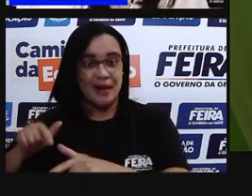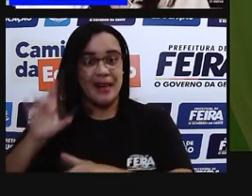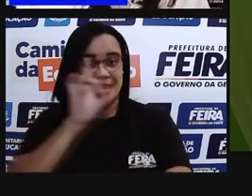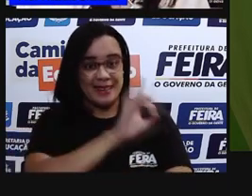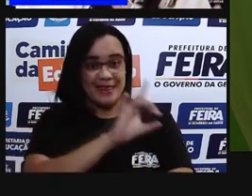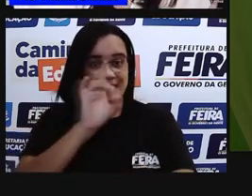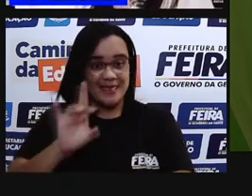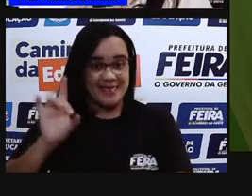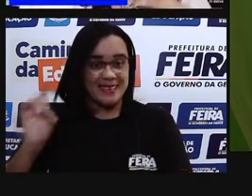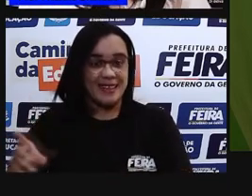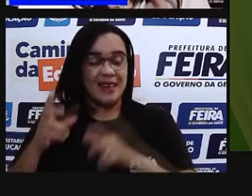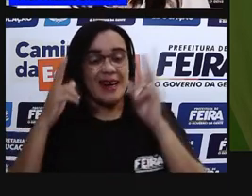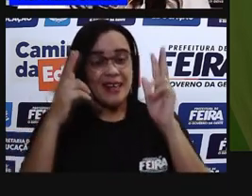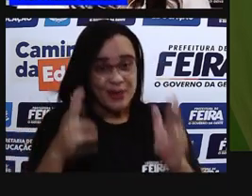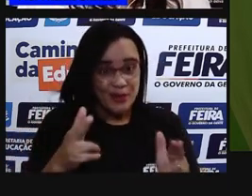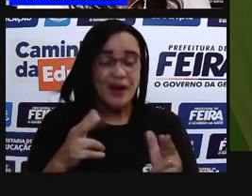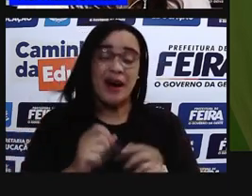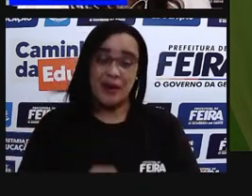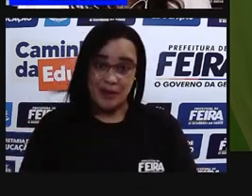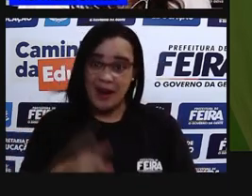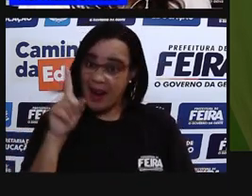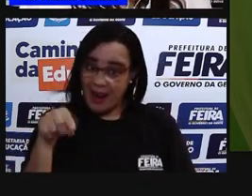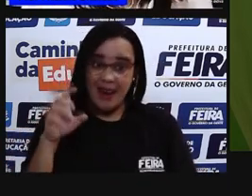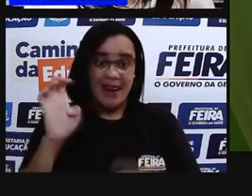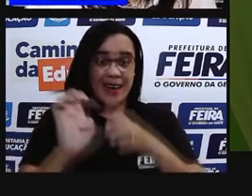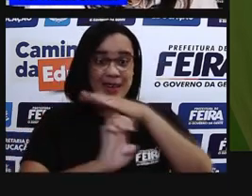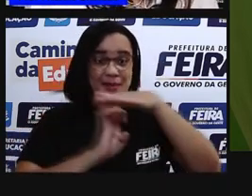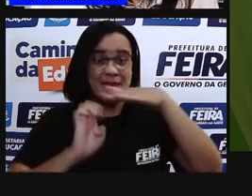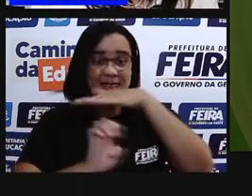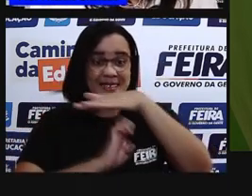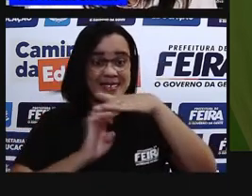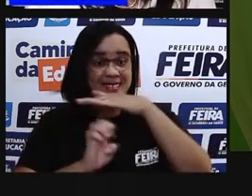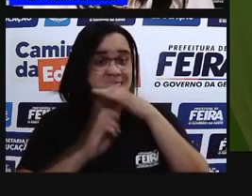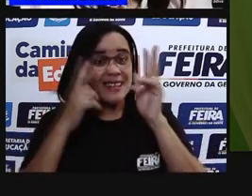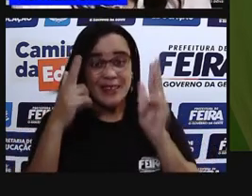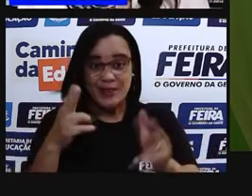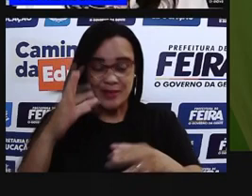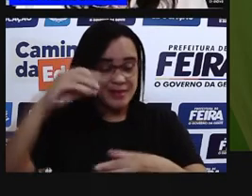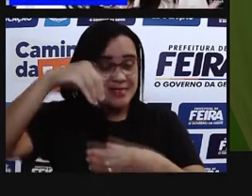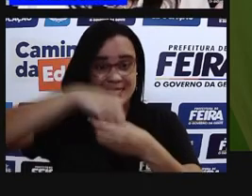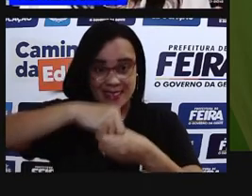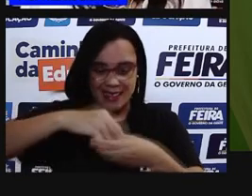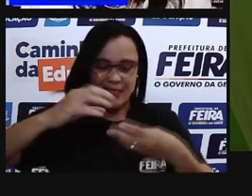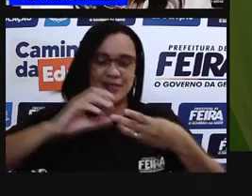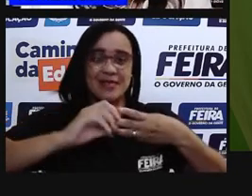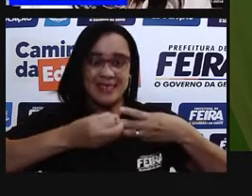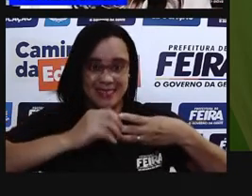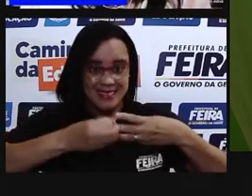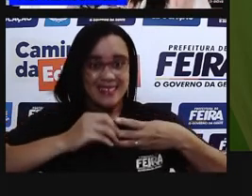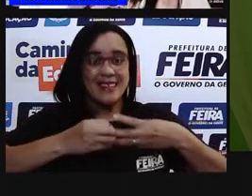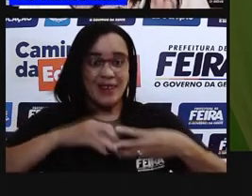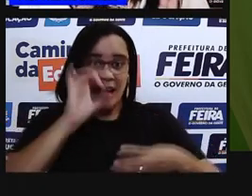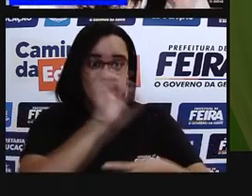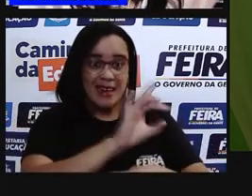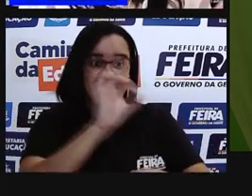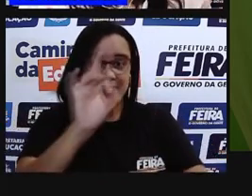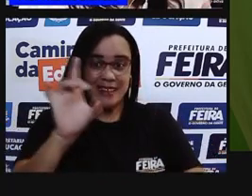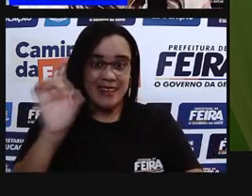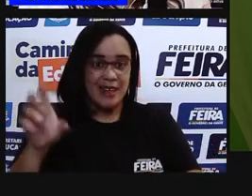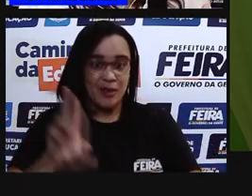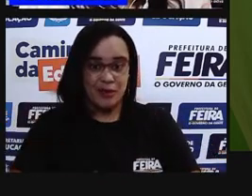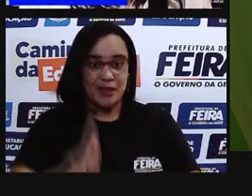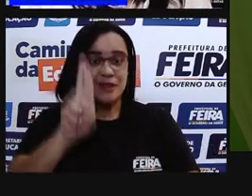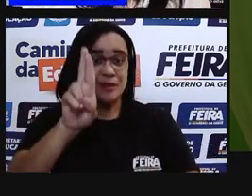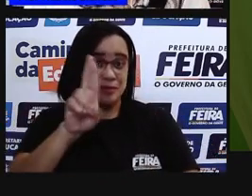citoplasma. E tudo que tem dentro desse citoplasma vão ser as organelas, água e sais minerais. E aí, o que que